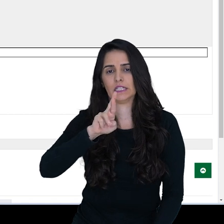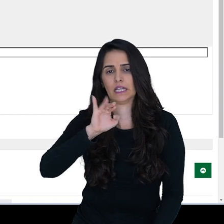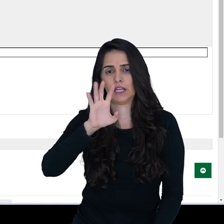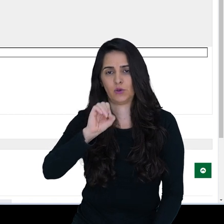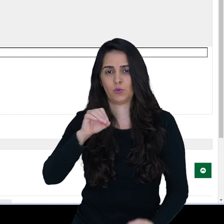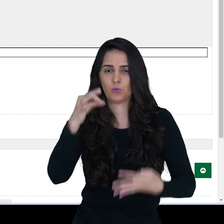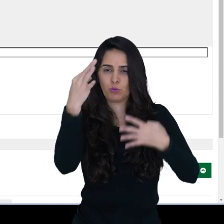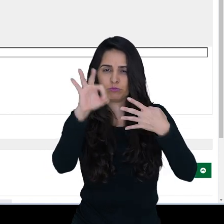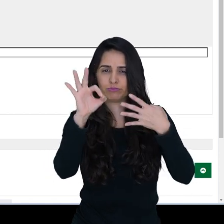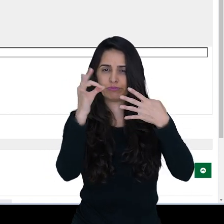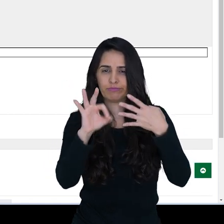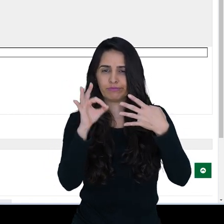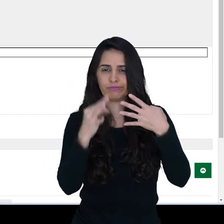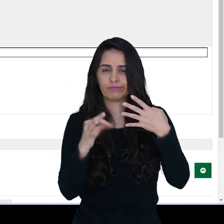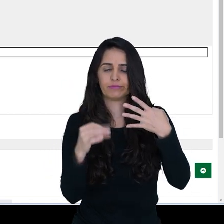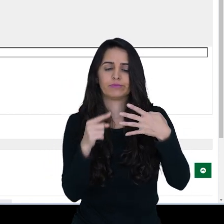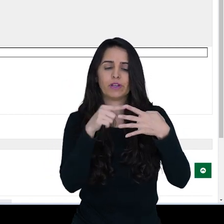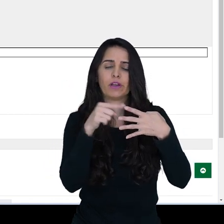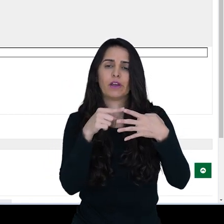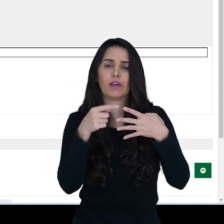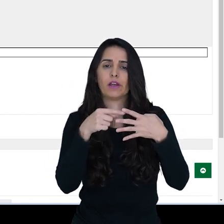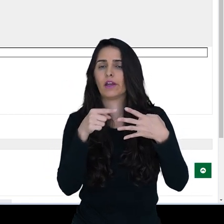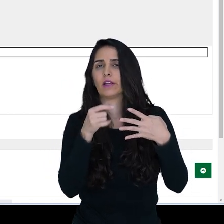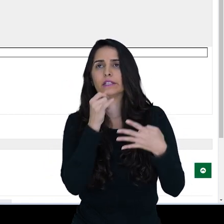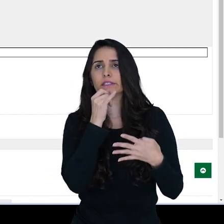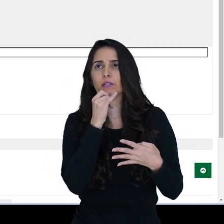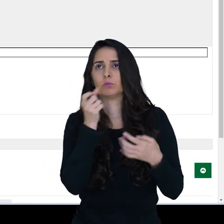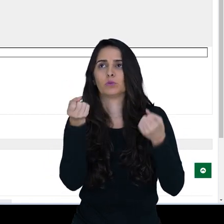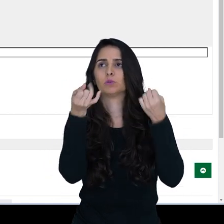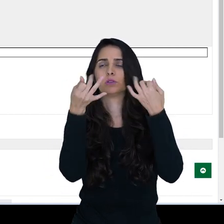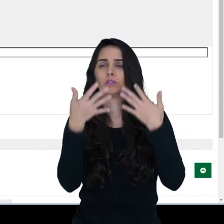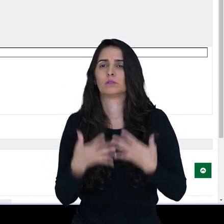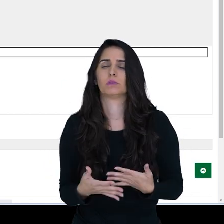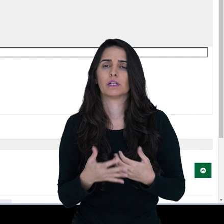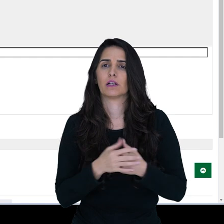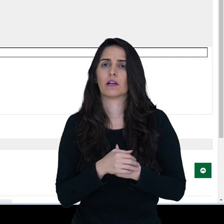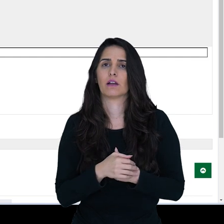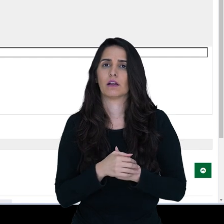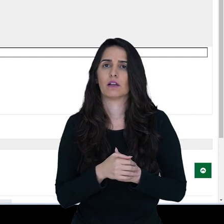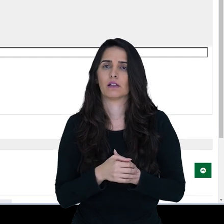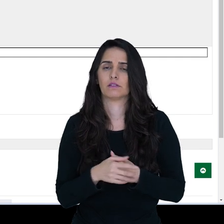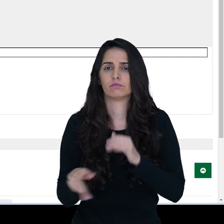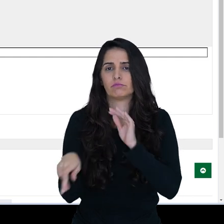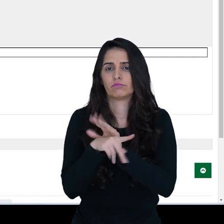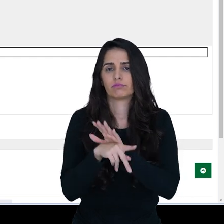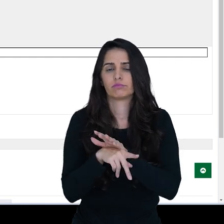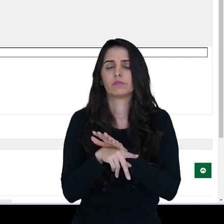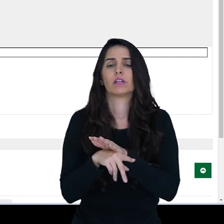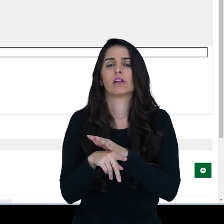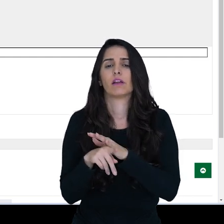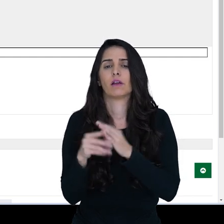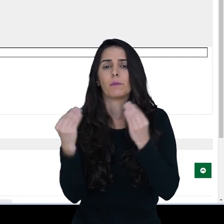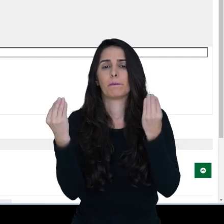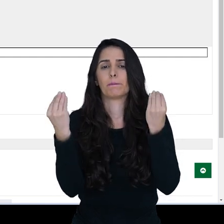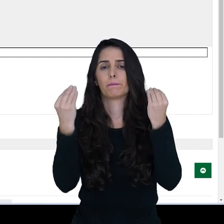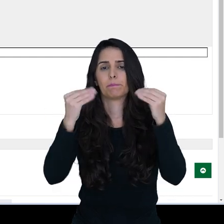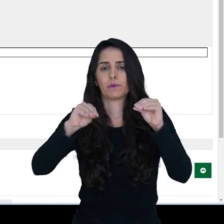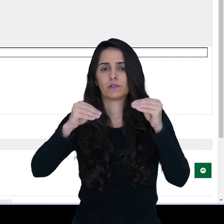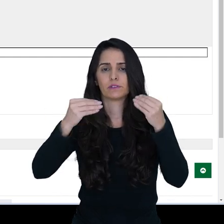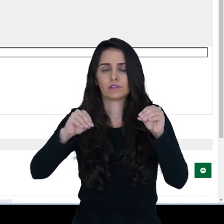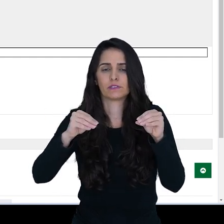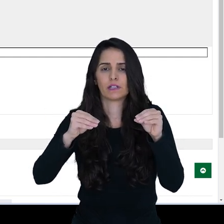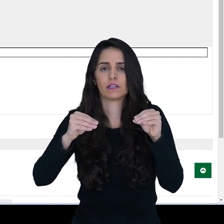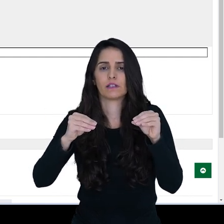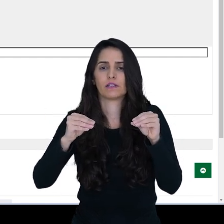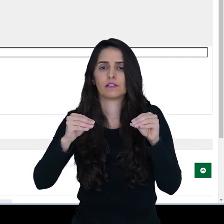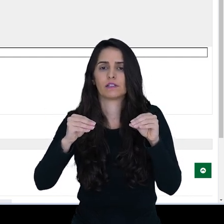a descrição desse critério. Então vamos supor que aqui eu vou colocar para esse critério postagem